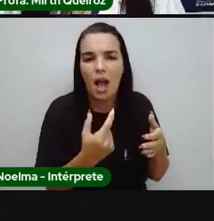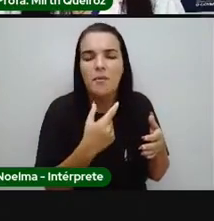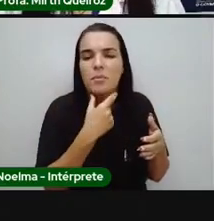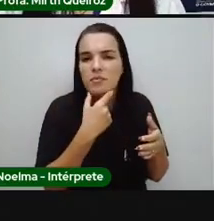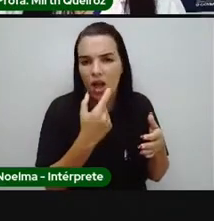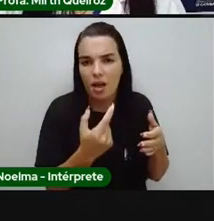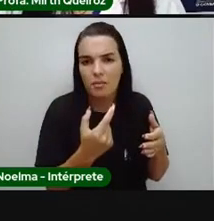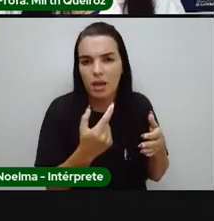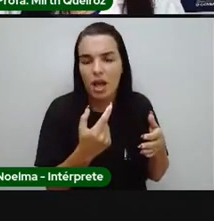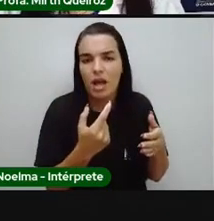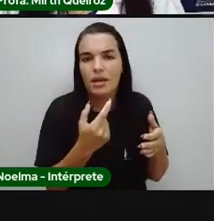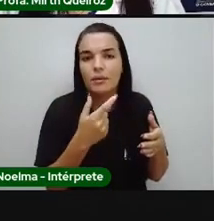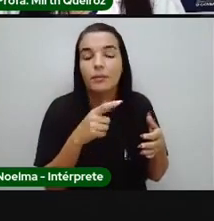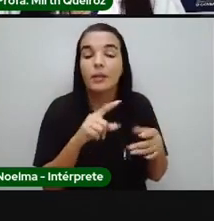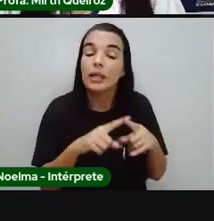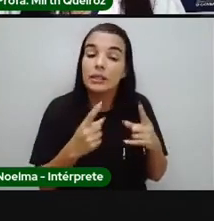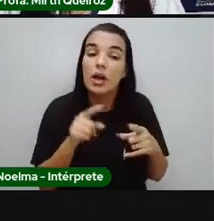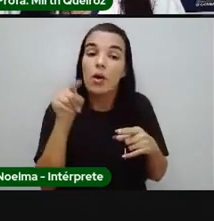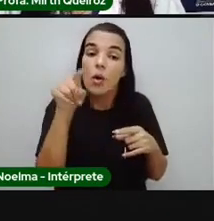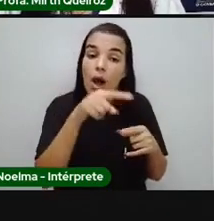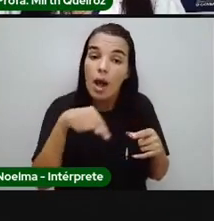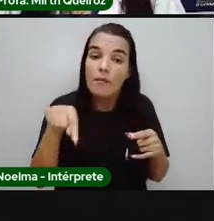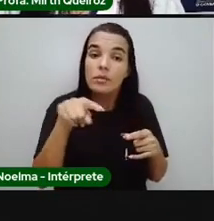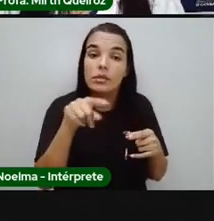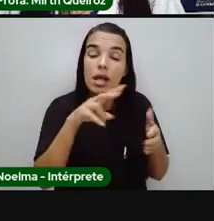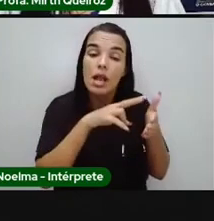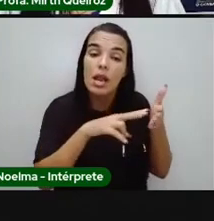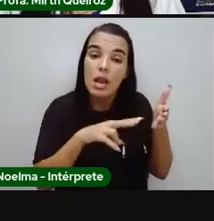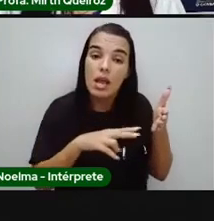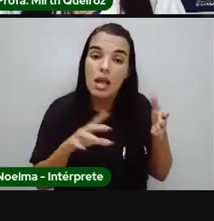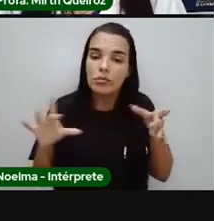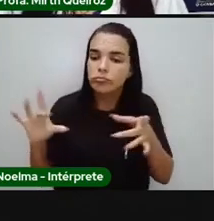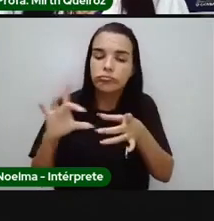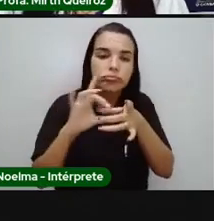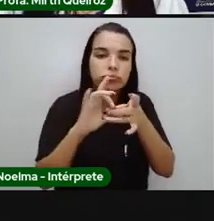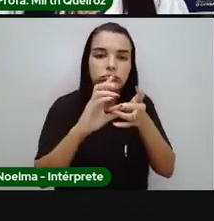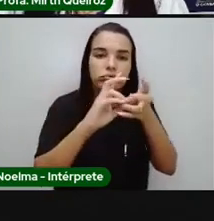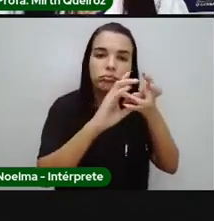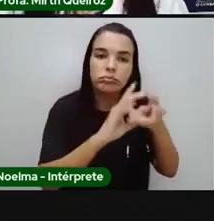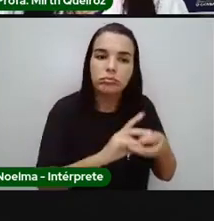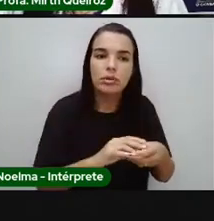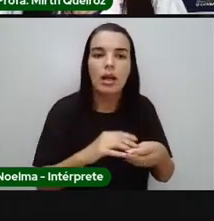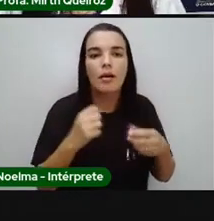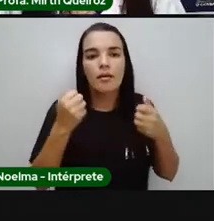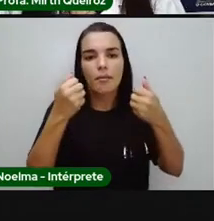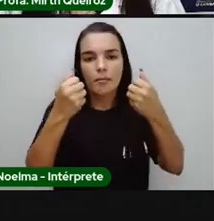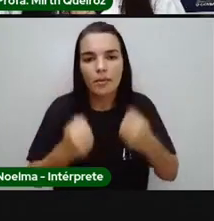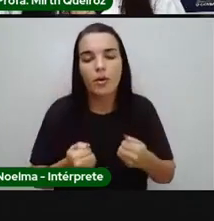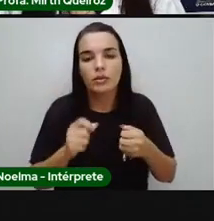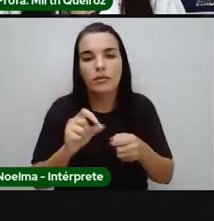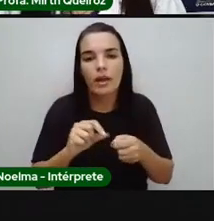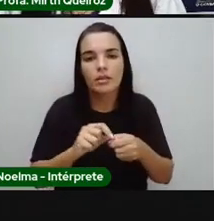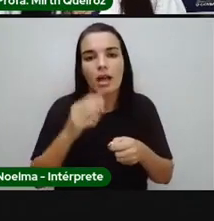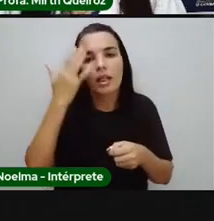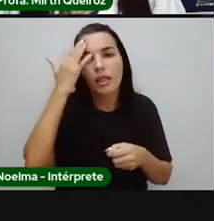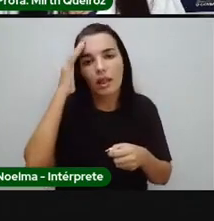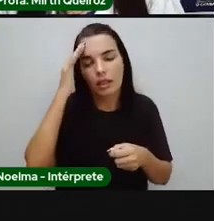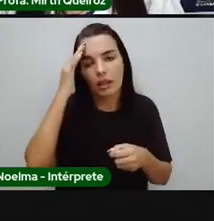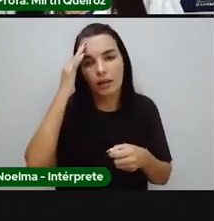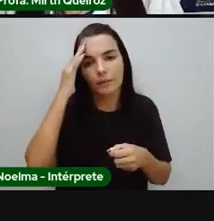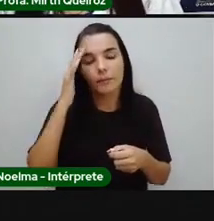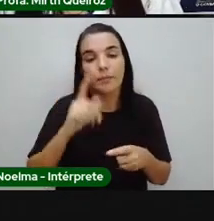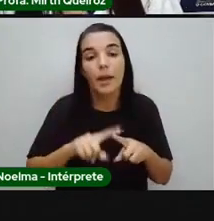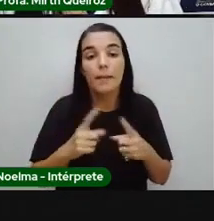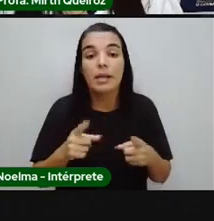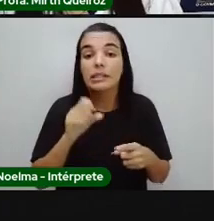quando você não conhece aquela palavra, através da leitura de conteúdo, você pode passar a entender o significado dela. E caso